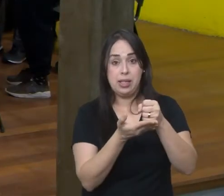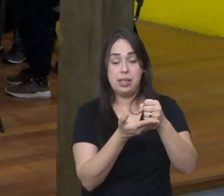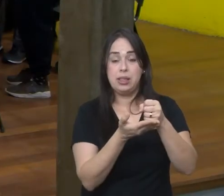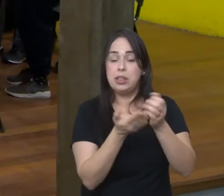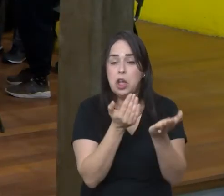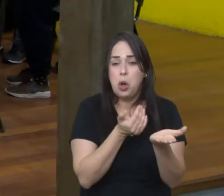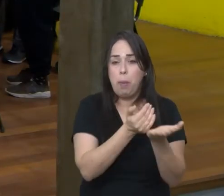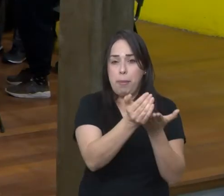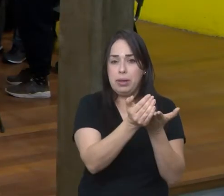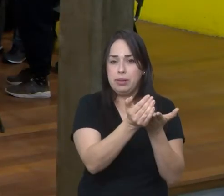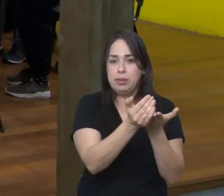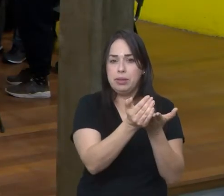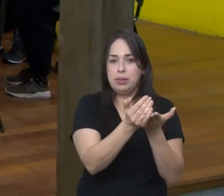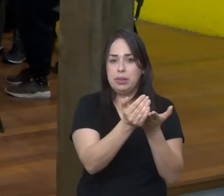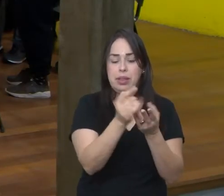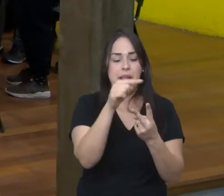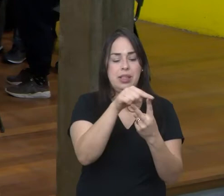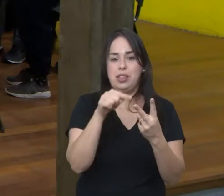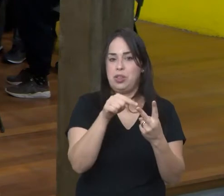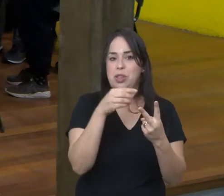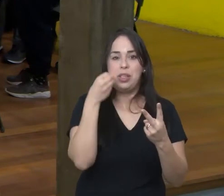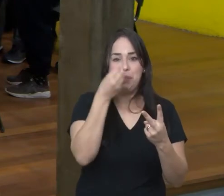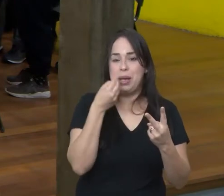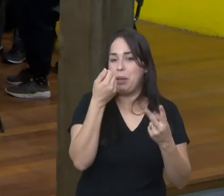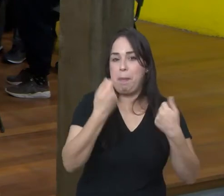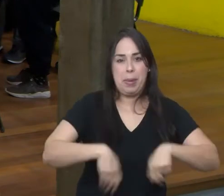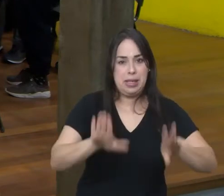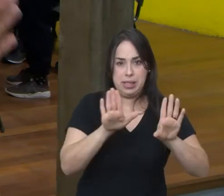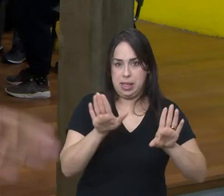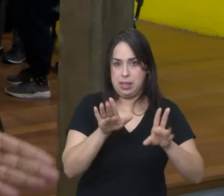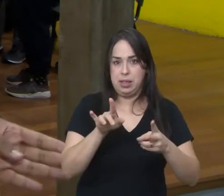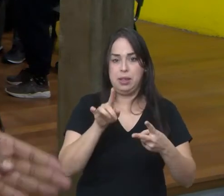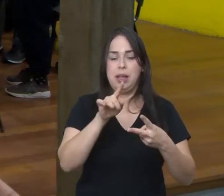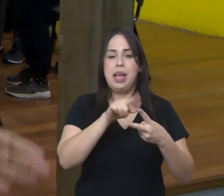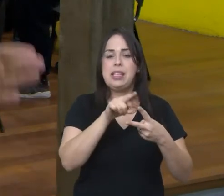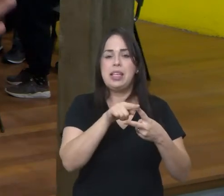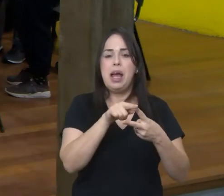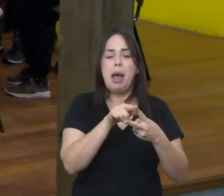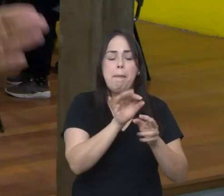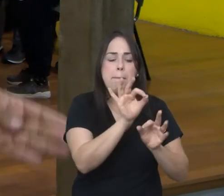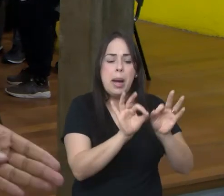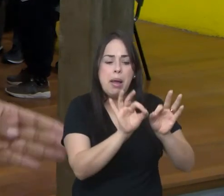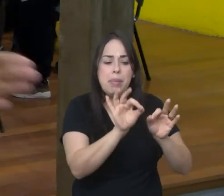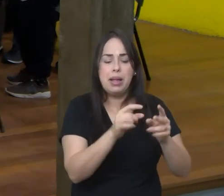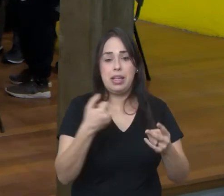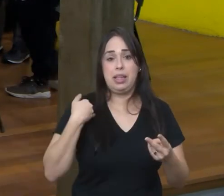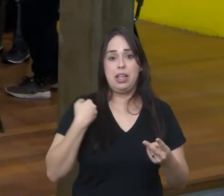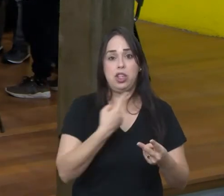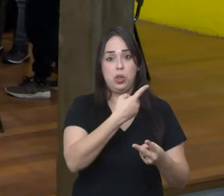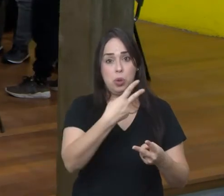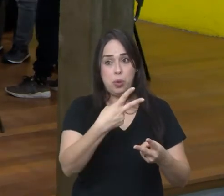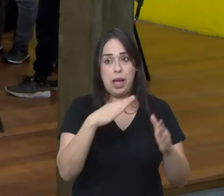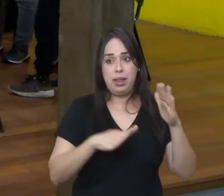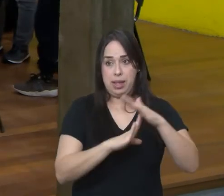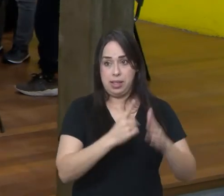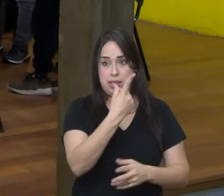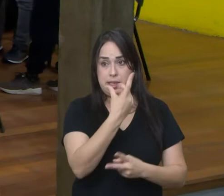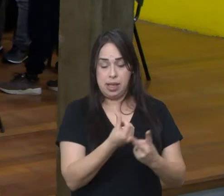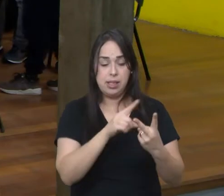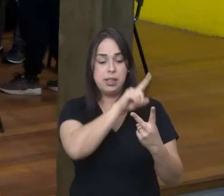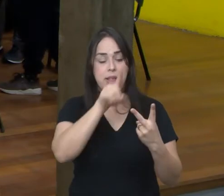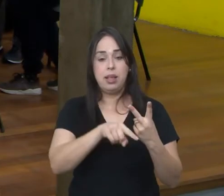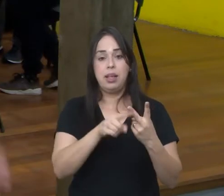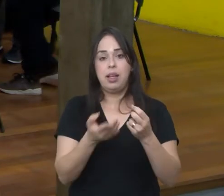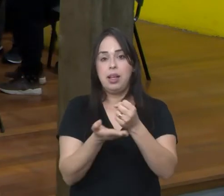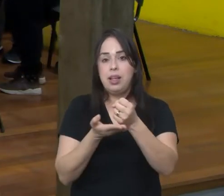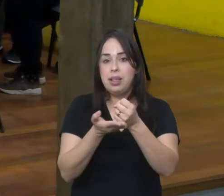iniciante nesses dois não precisa de experiência musical o núcleo preparatório vai de 12 a 16 anos e o